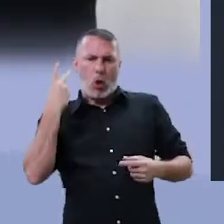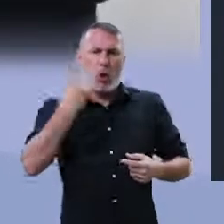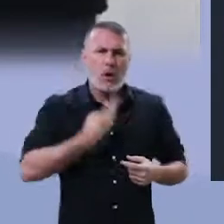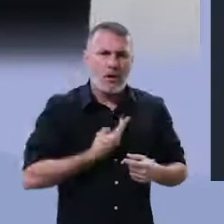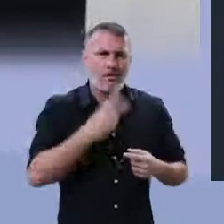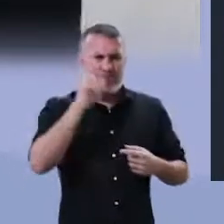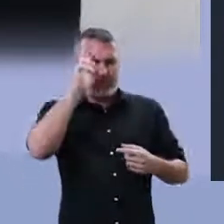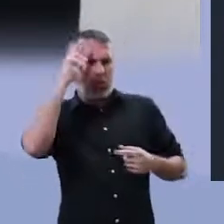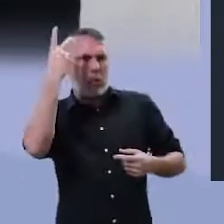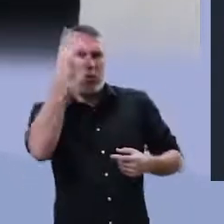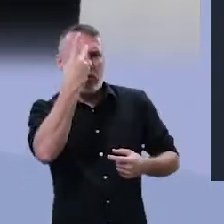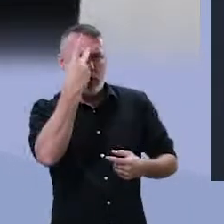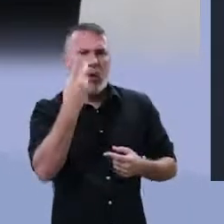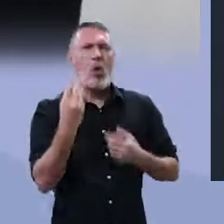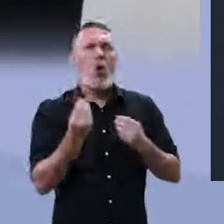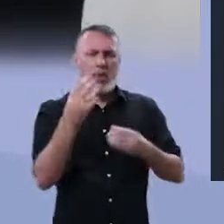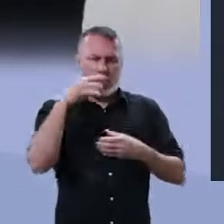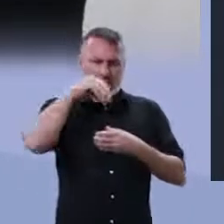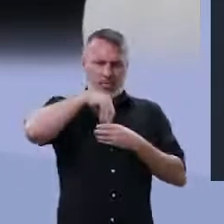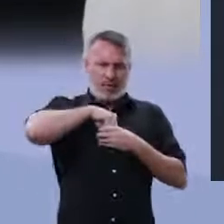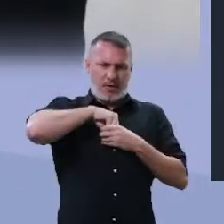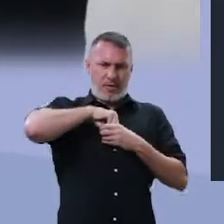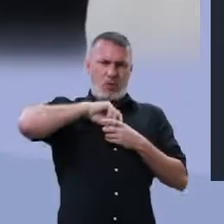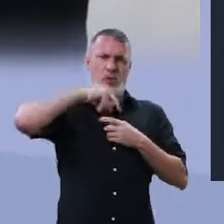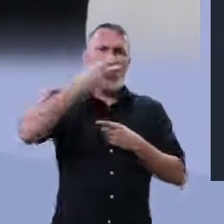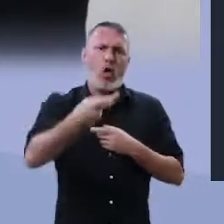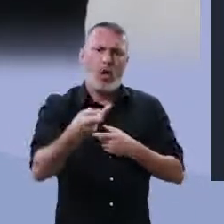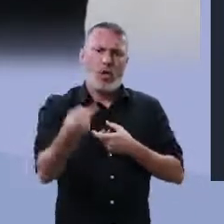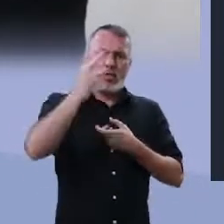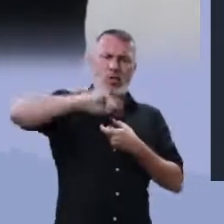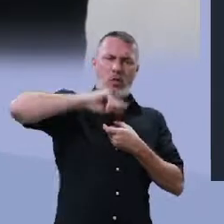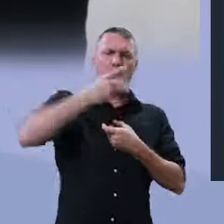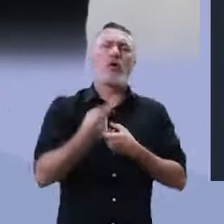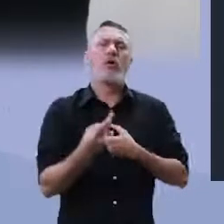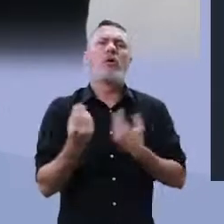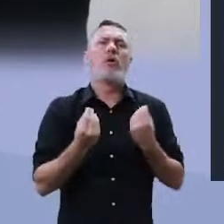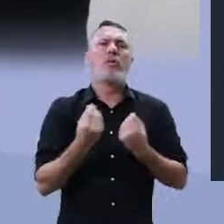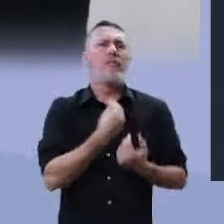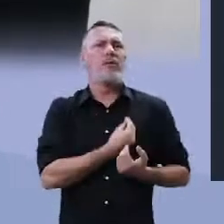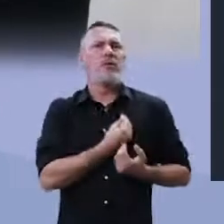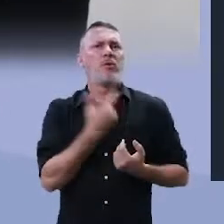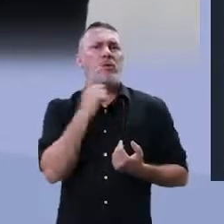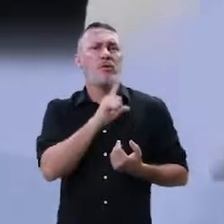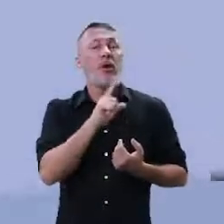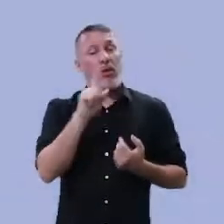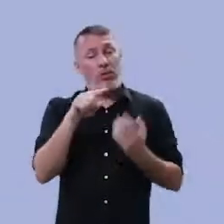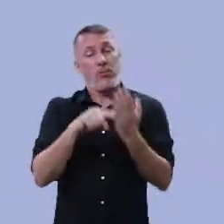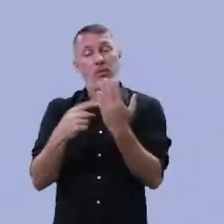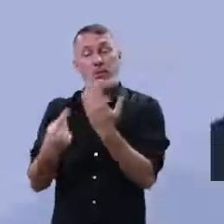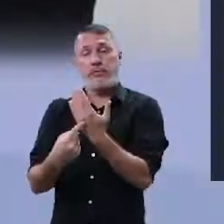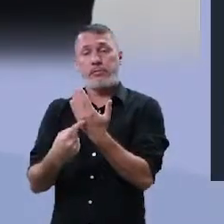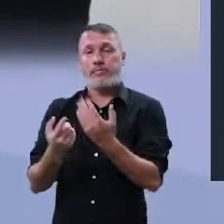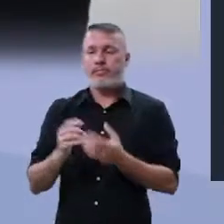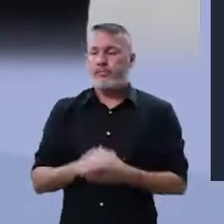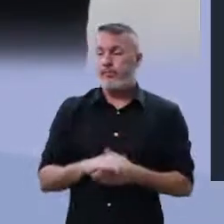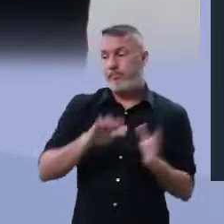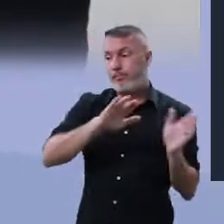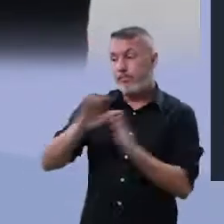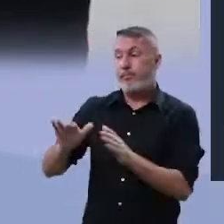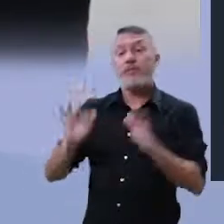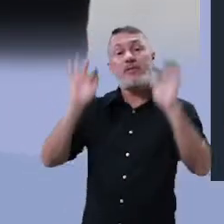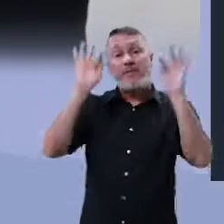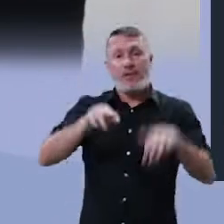Como trazer o lado de dentro para fora e o de fora para dentro? Não, como? Então isso é metafórico. Para terminar,